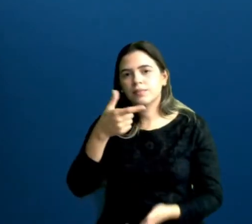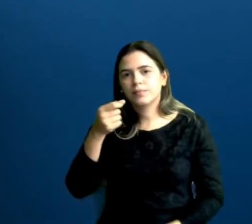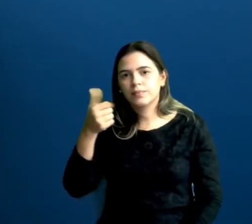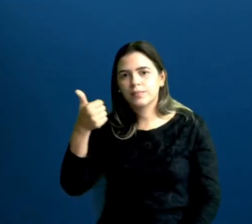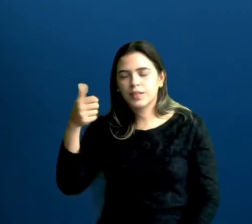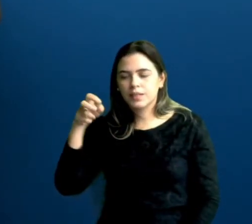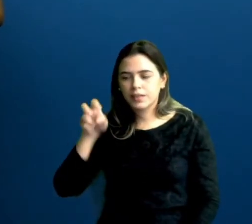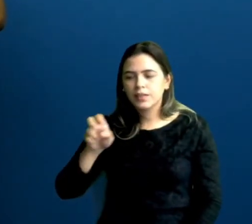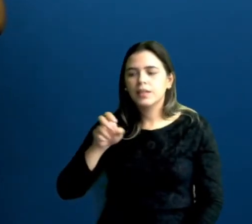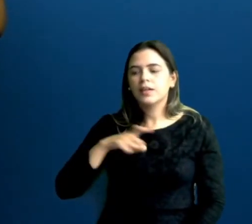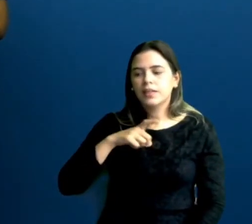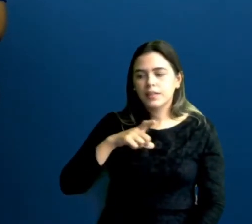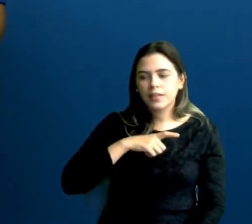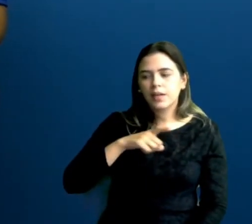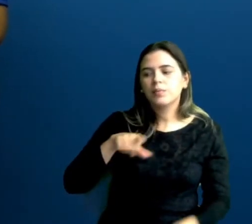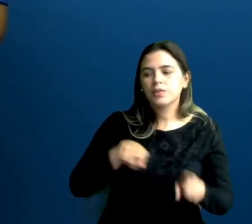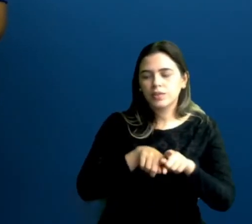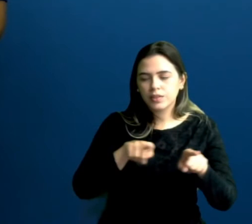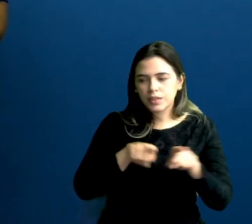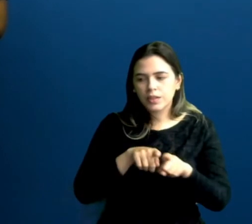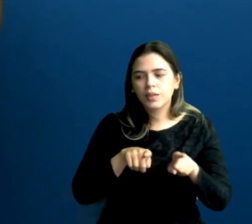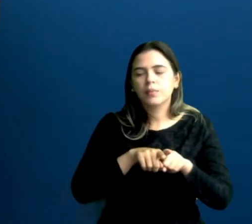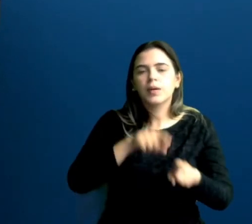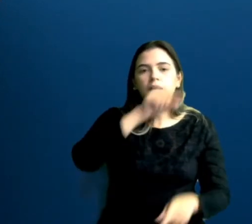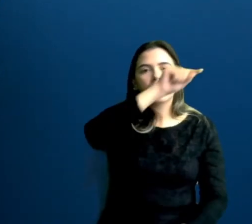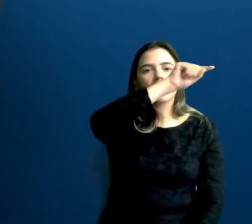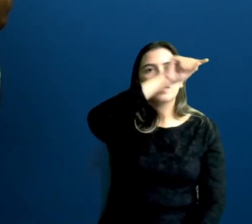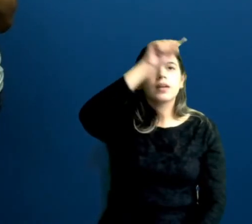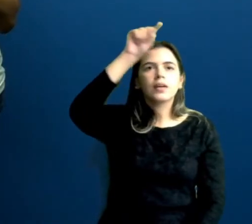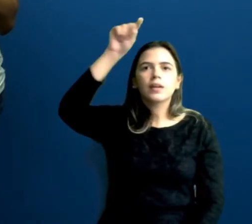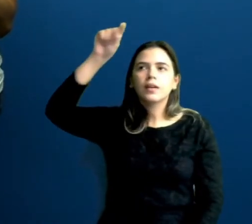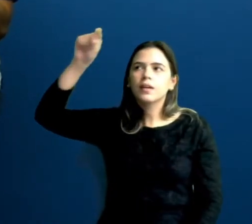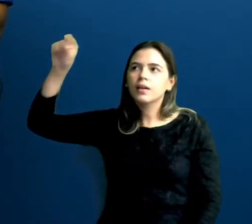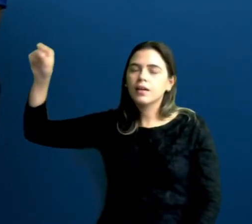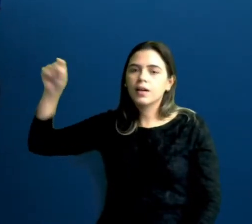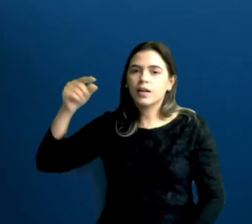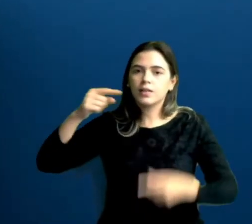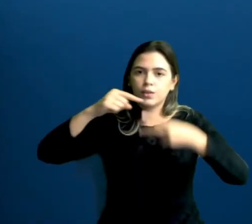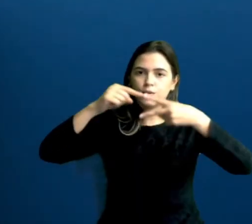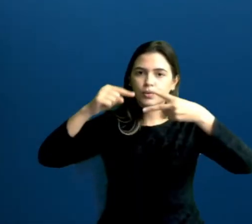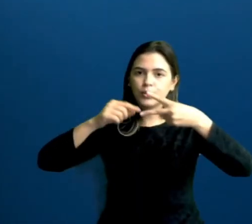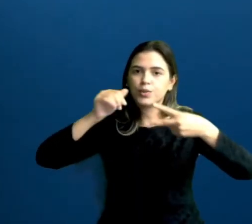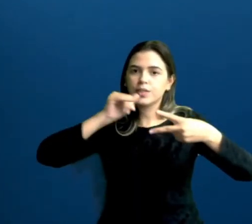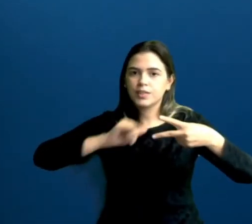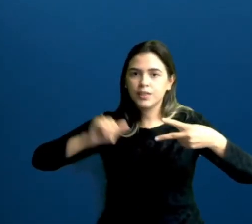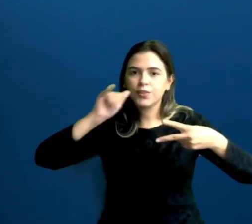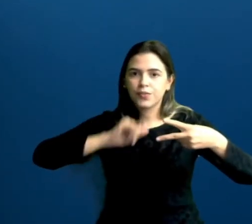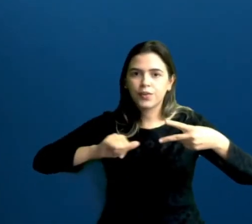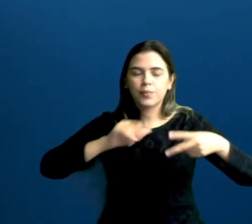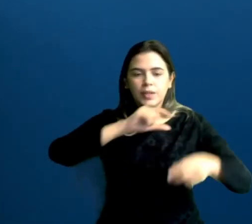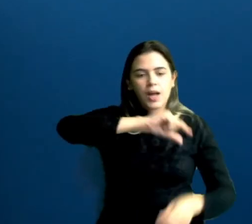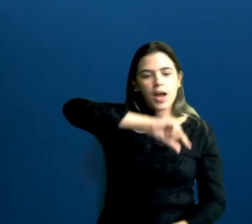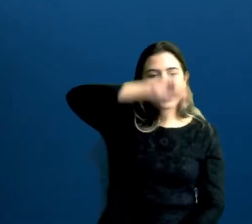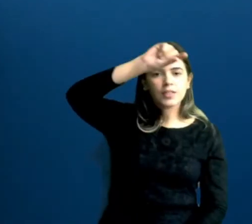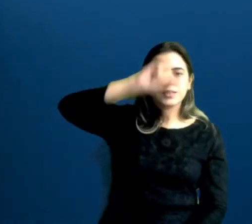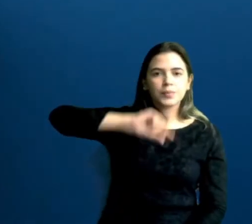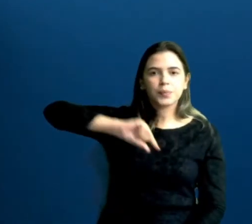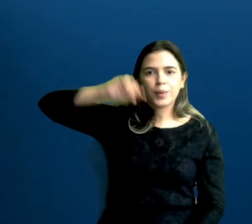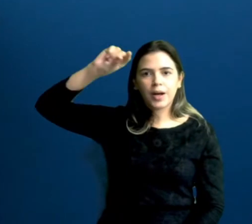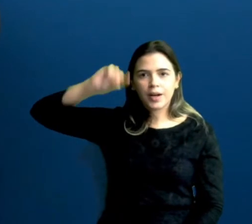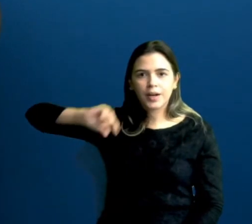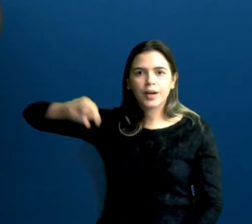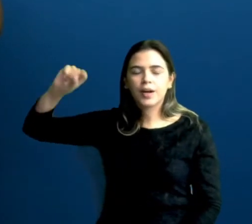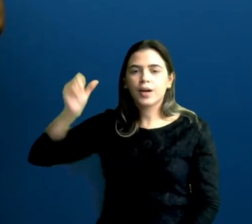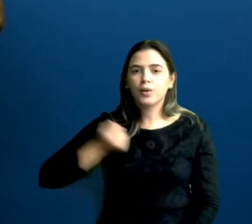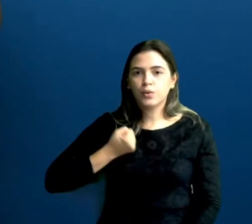um gráfico de linha aqui, com a informação, no caso, o gráfico traz duas informações. As barras traz o número